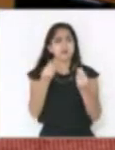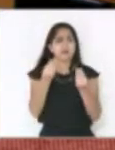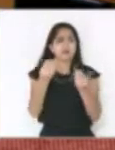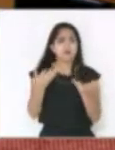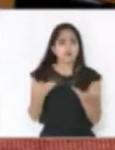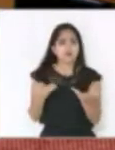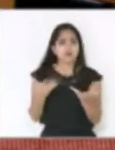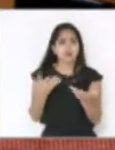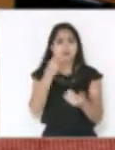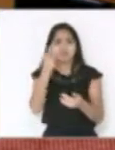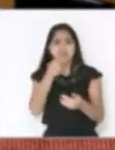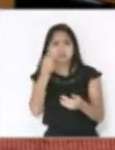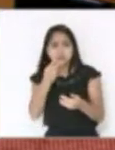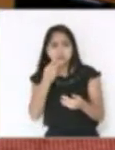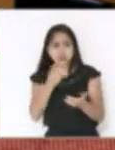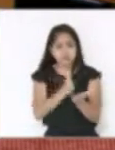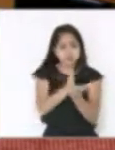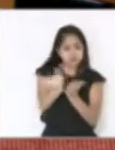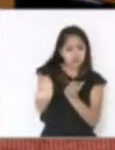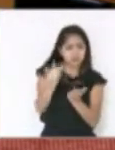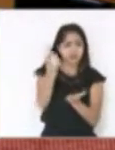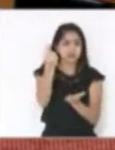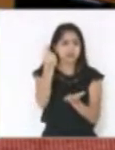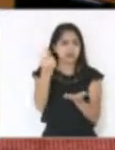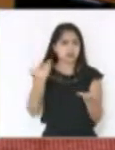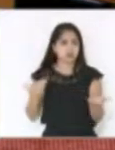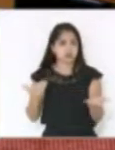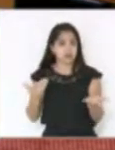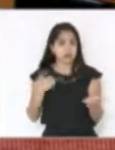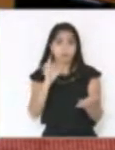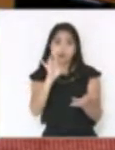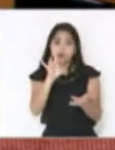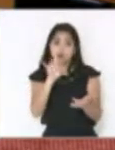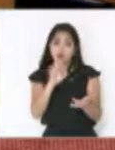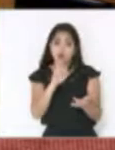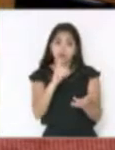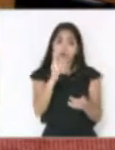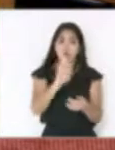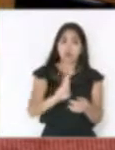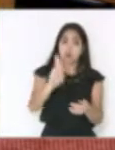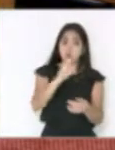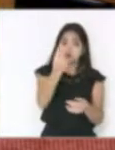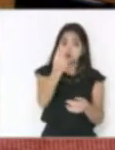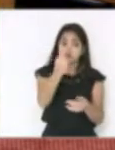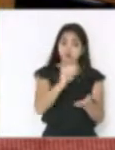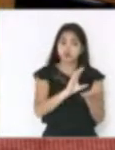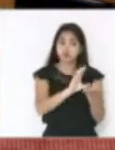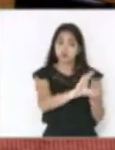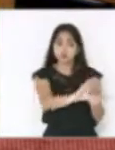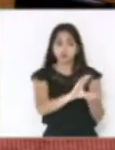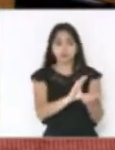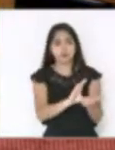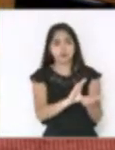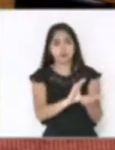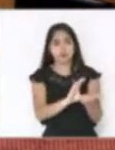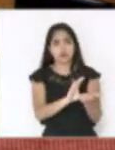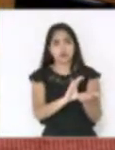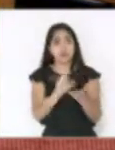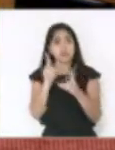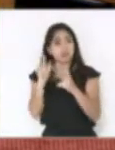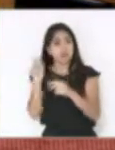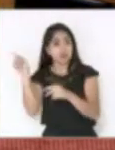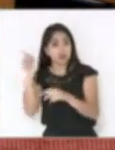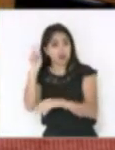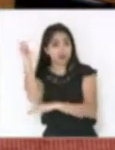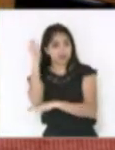Catarina dizer que está sendo desviado dinheiro aqui. Apenas estão usando o dinheiro para remover e não fazer o que está acontecendo no Rio Grande do Sul